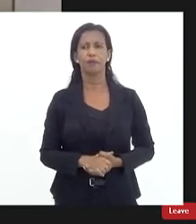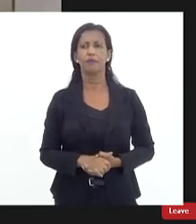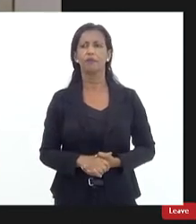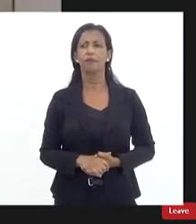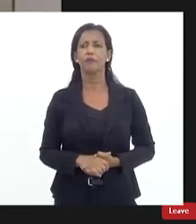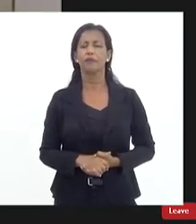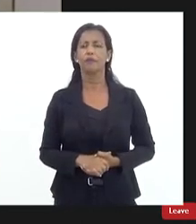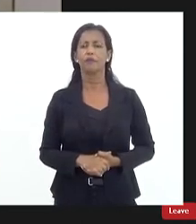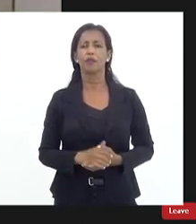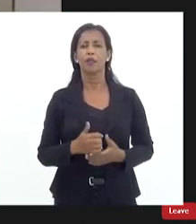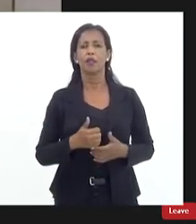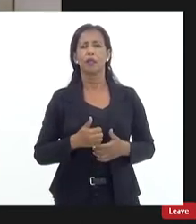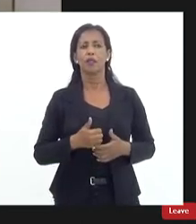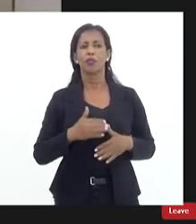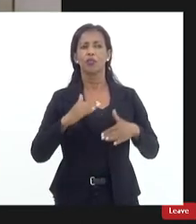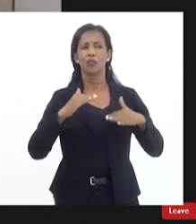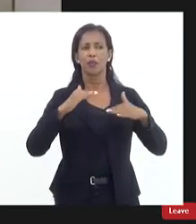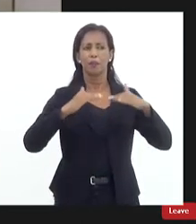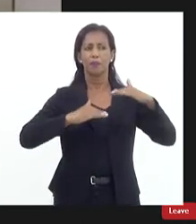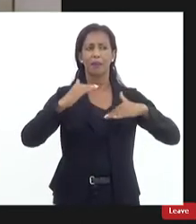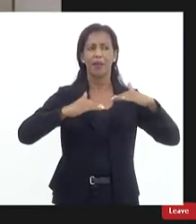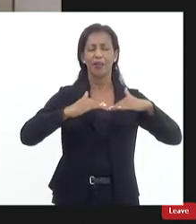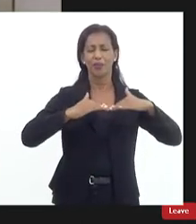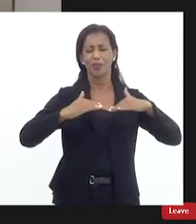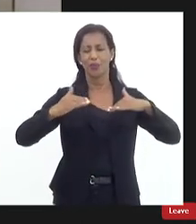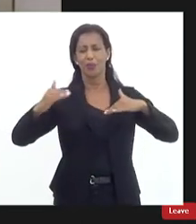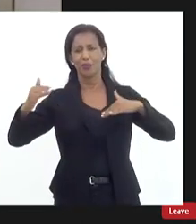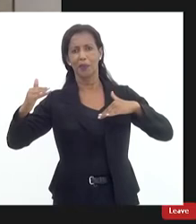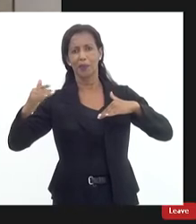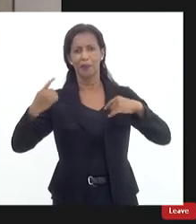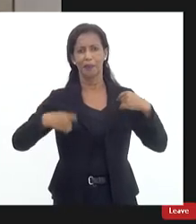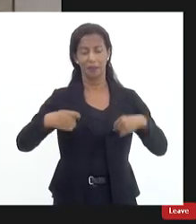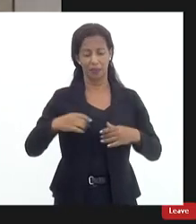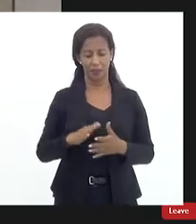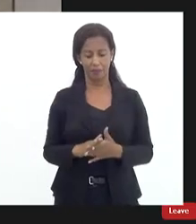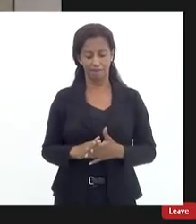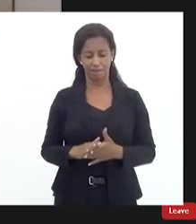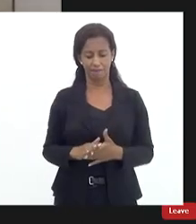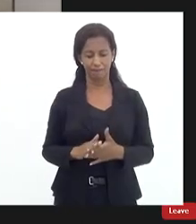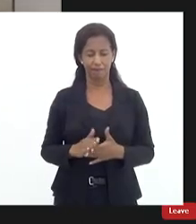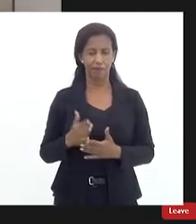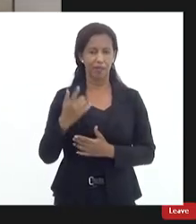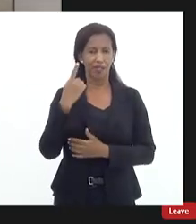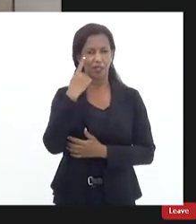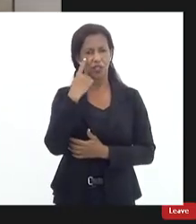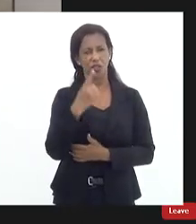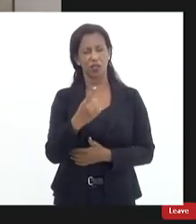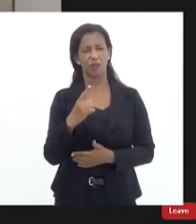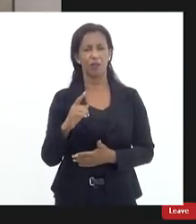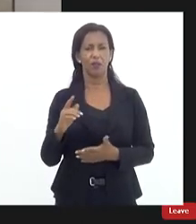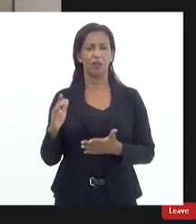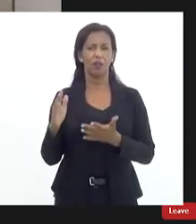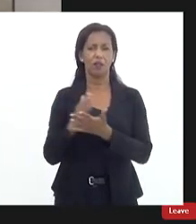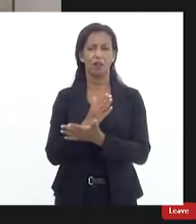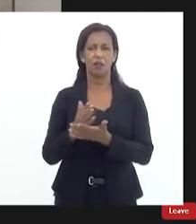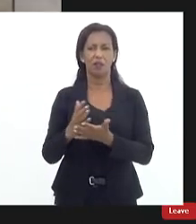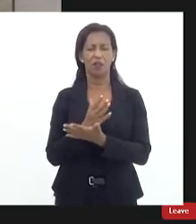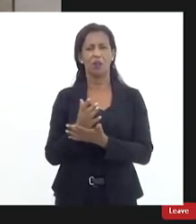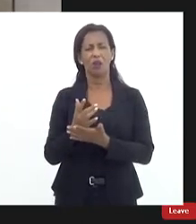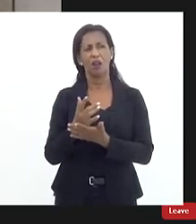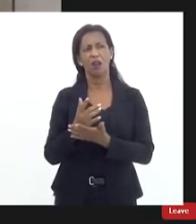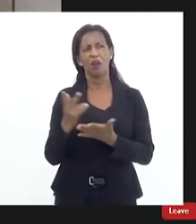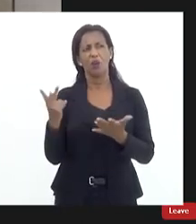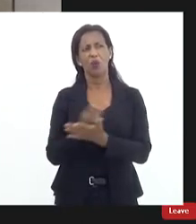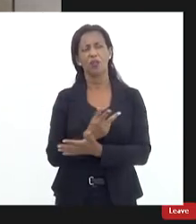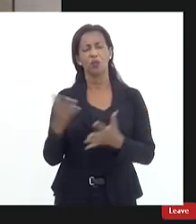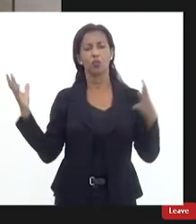de médio a longo prazo e a gente está vendo aí que algumas chuvas semana passada tiveram algumas chuvas eu queria